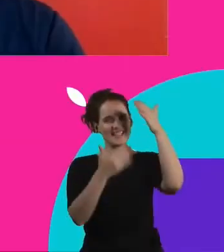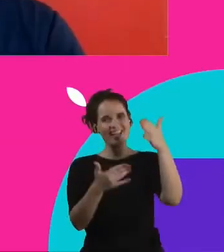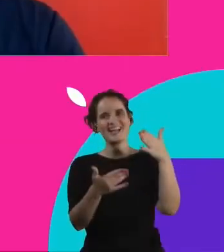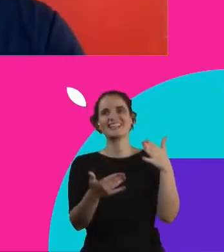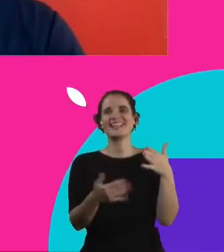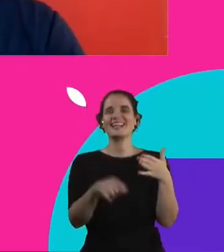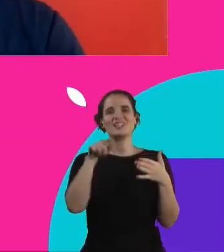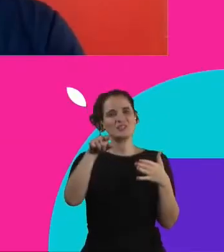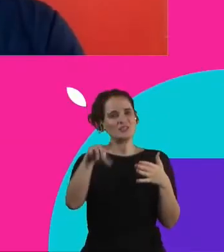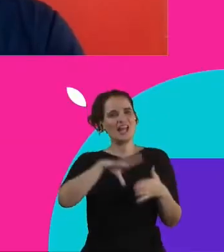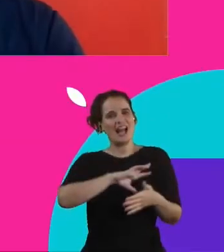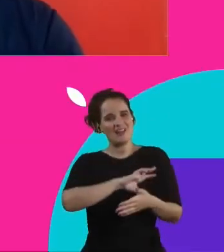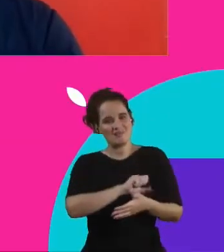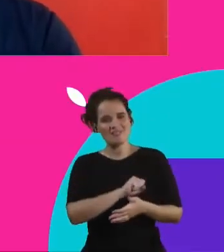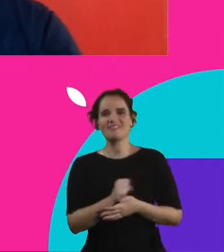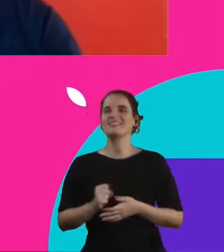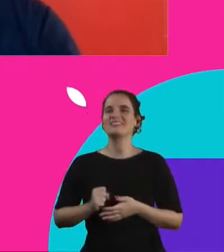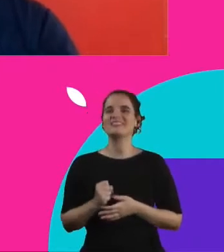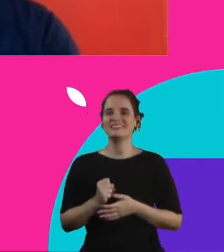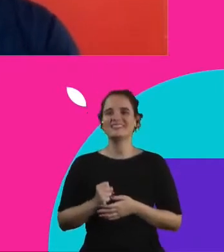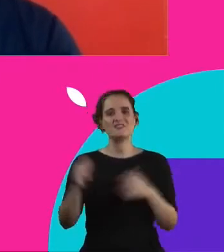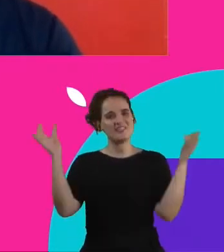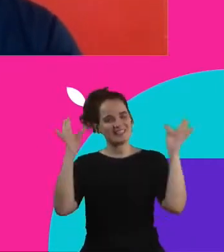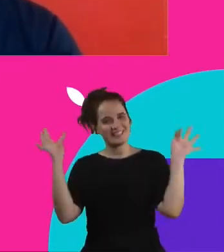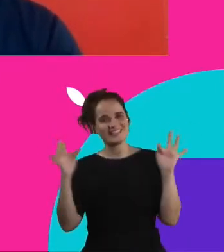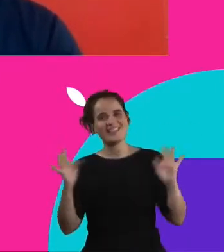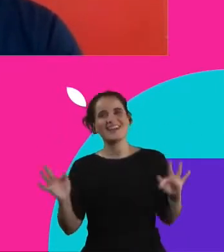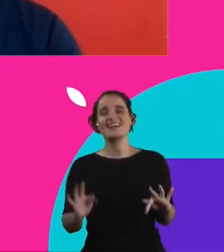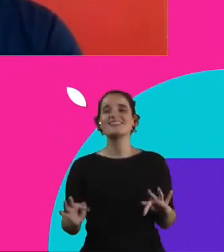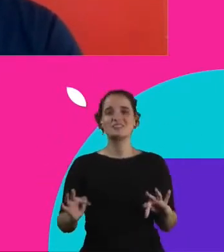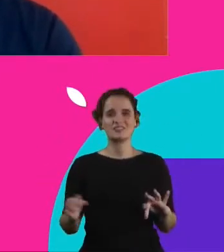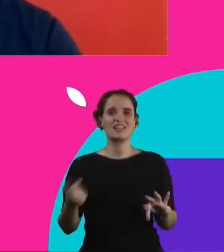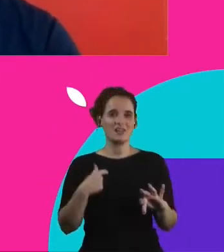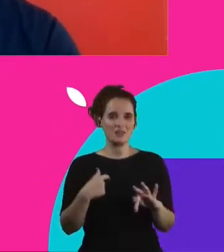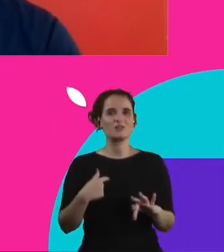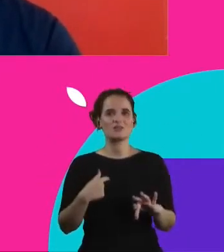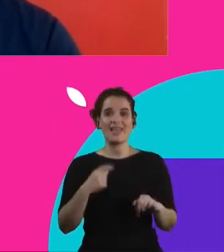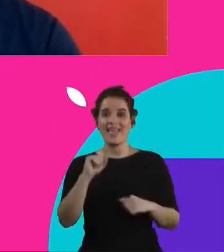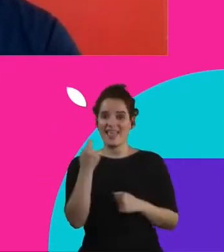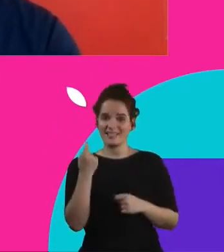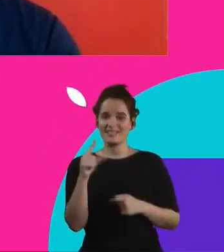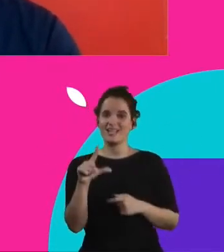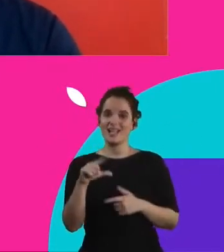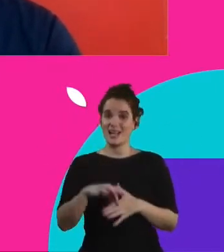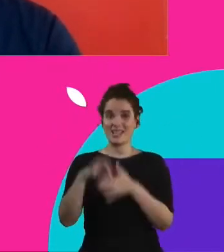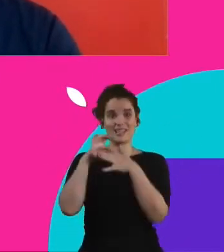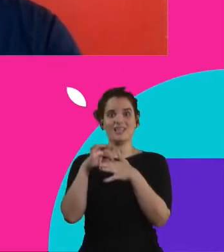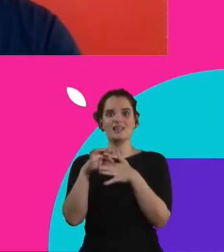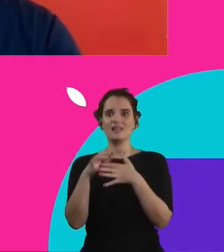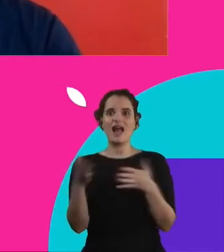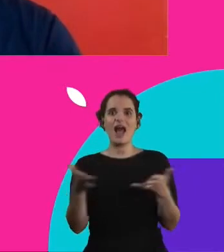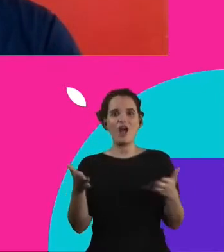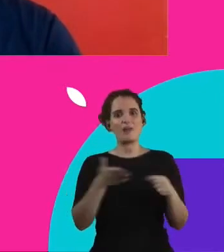É com grande felicidade que eu volto aqui, ex-laber, para participar desse